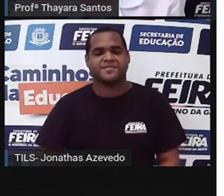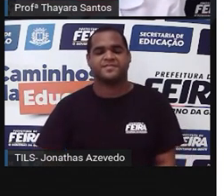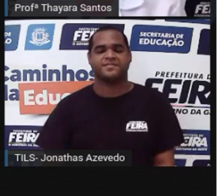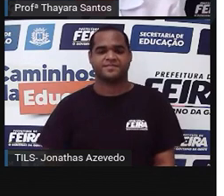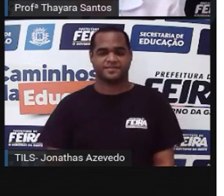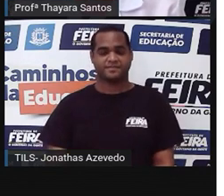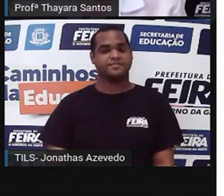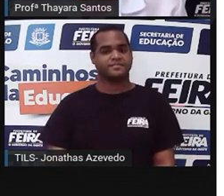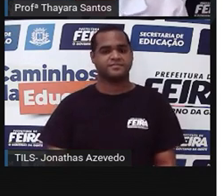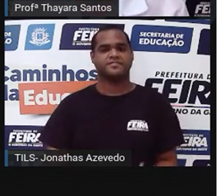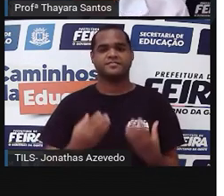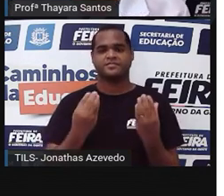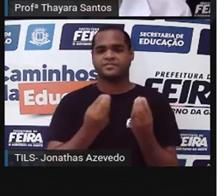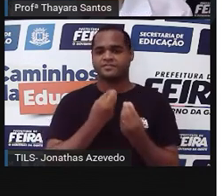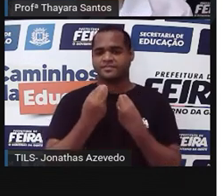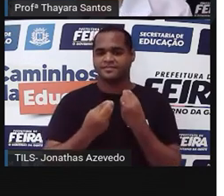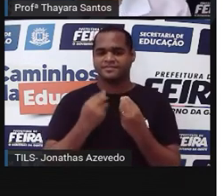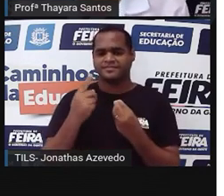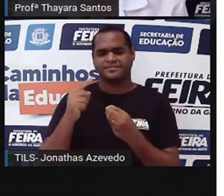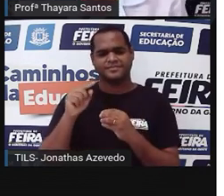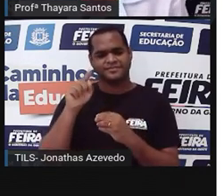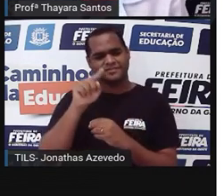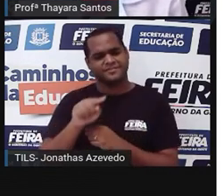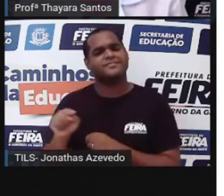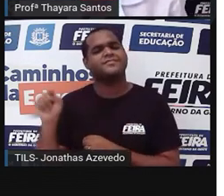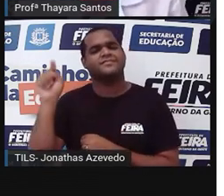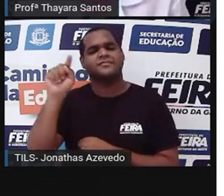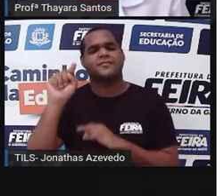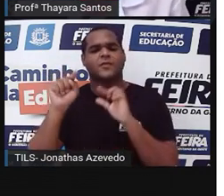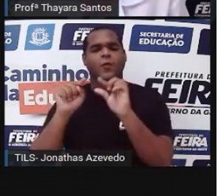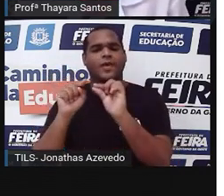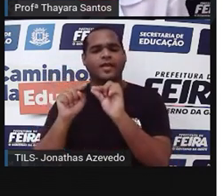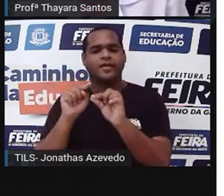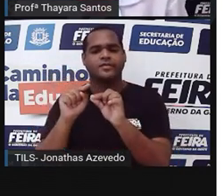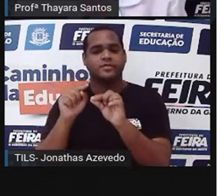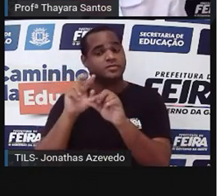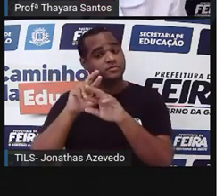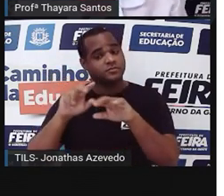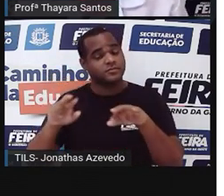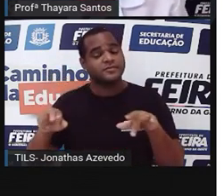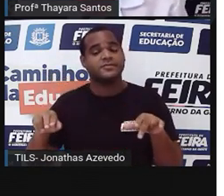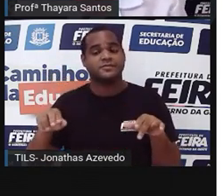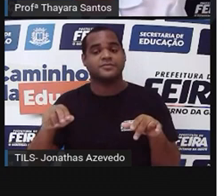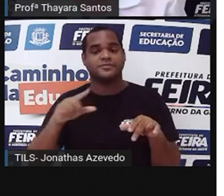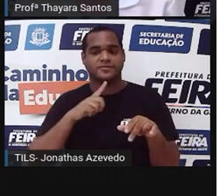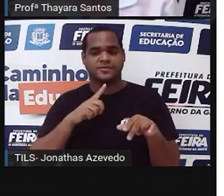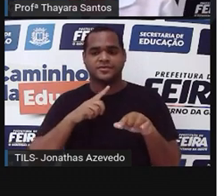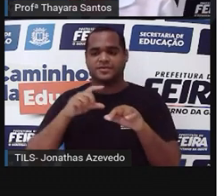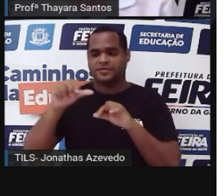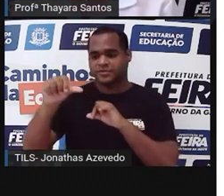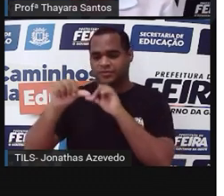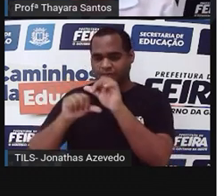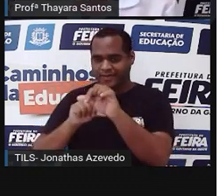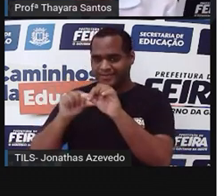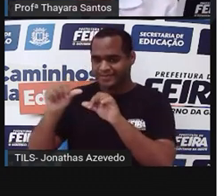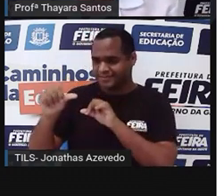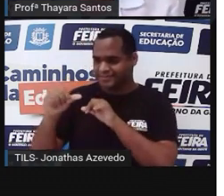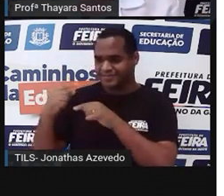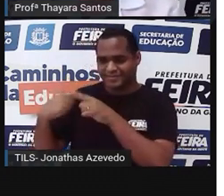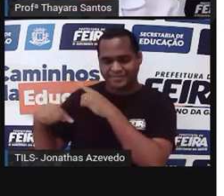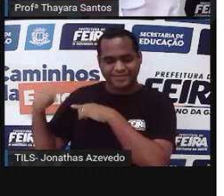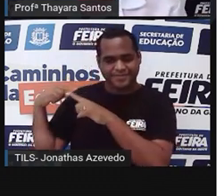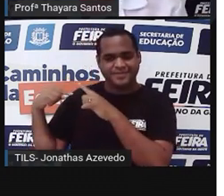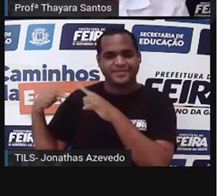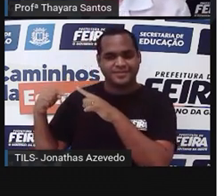Como é que acontece o processo de reprodução dessas briófitas? Como eu já falei, elas têm o a chama de alternância de gerações. Isso